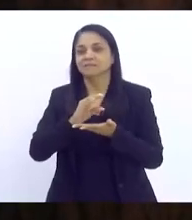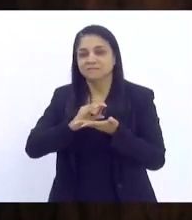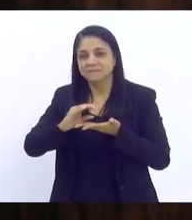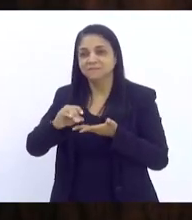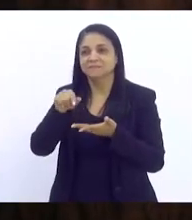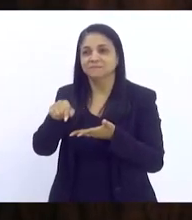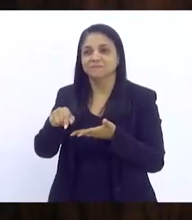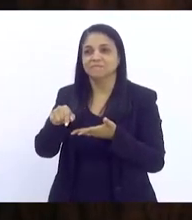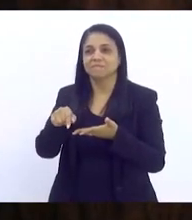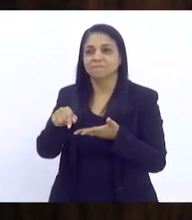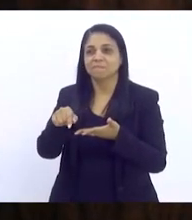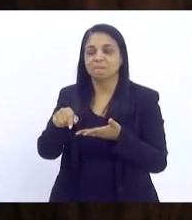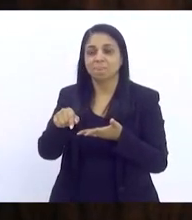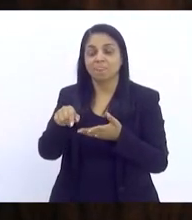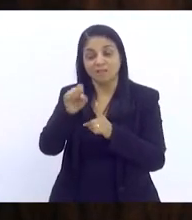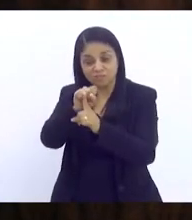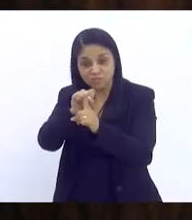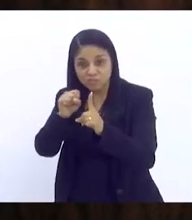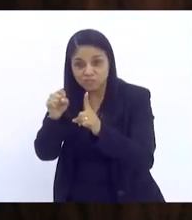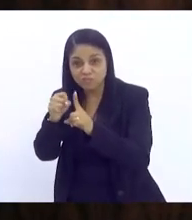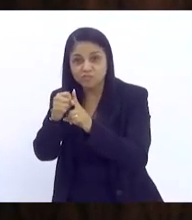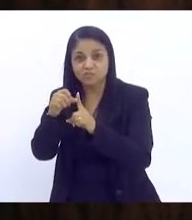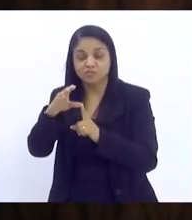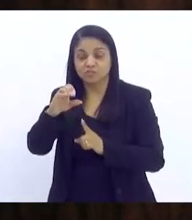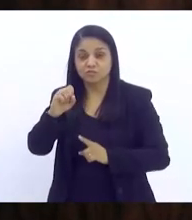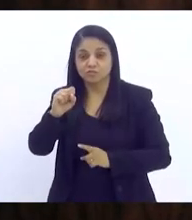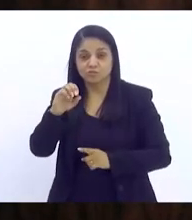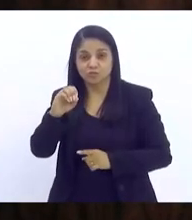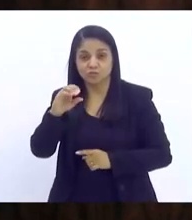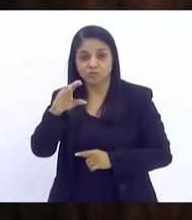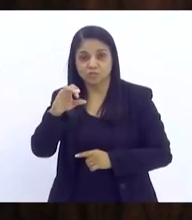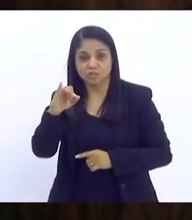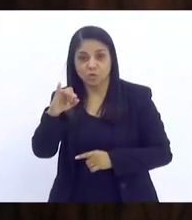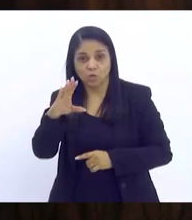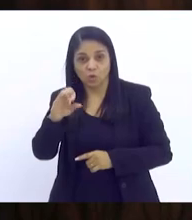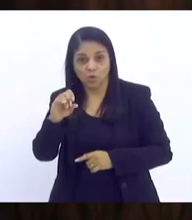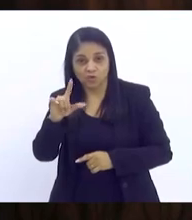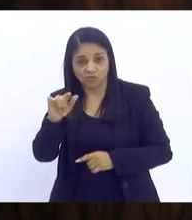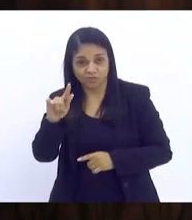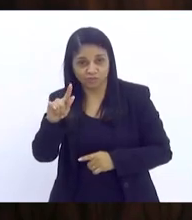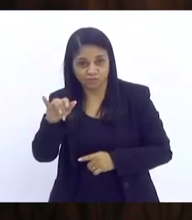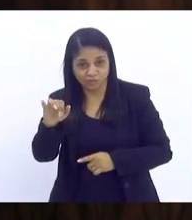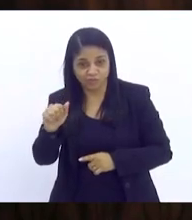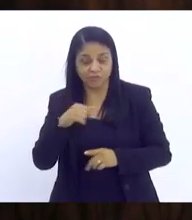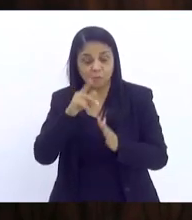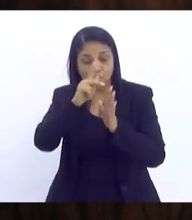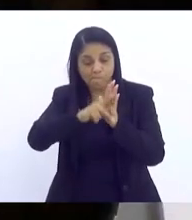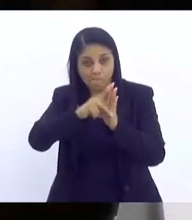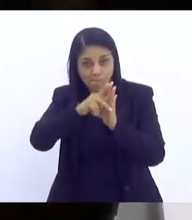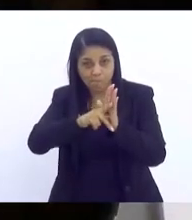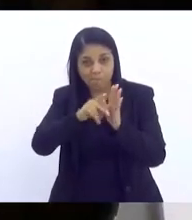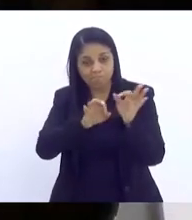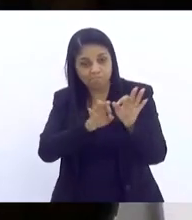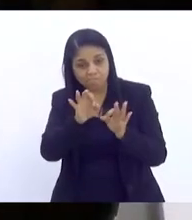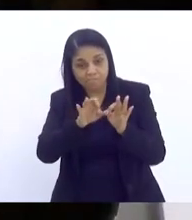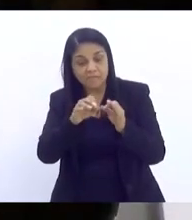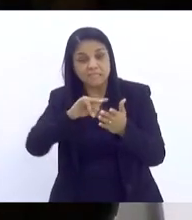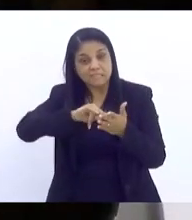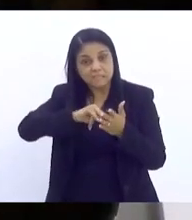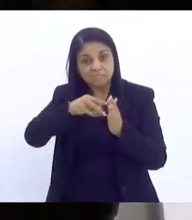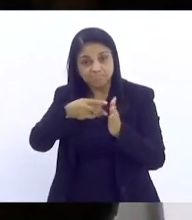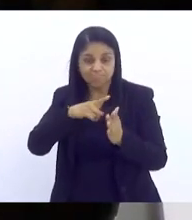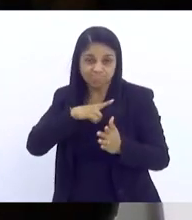mais na questão da sociologia, por exemplo, nos estudos de projetos que possam fazer sentido